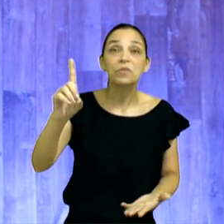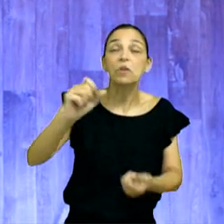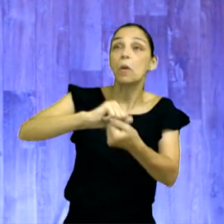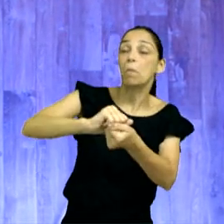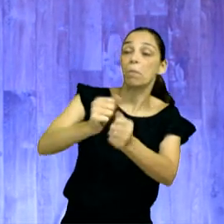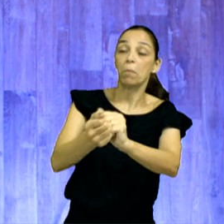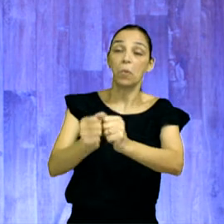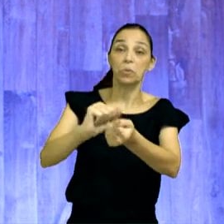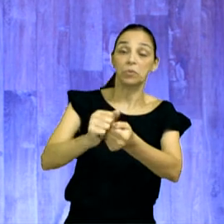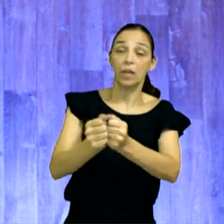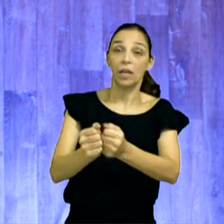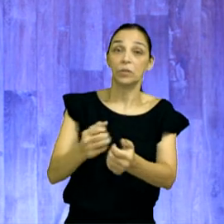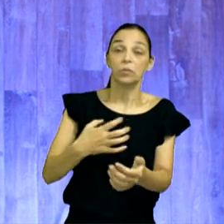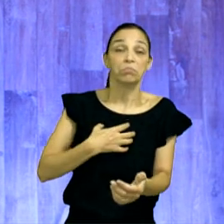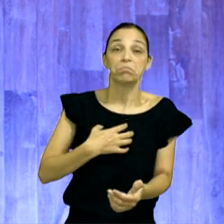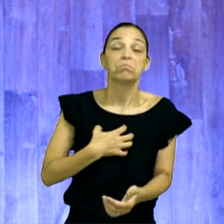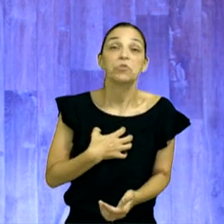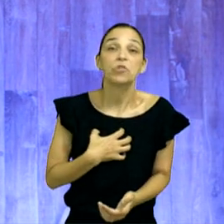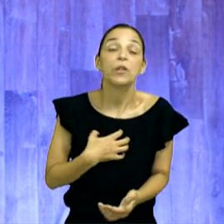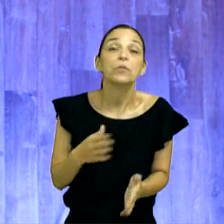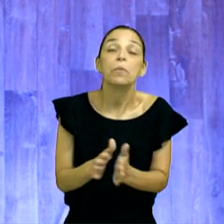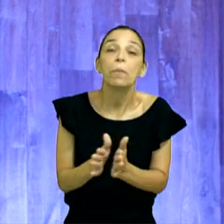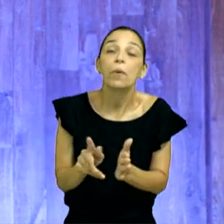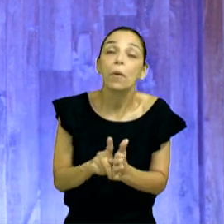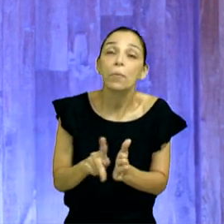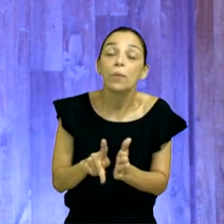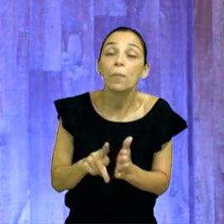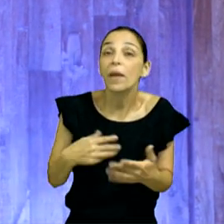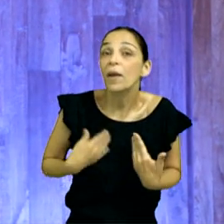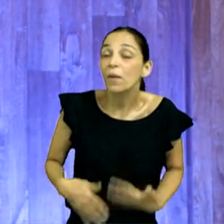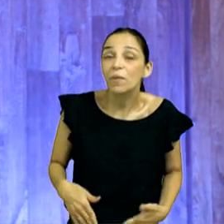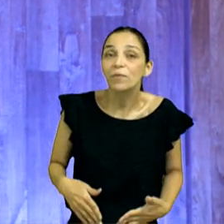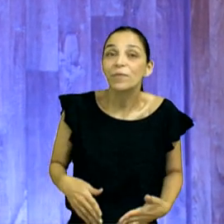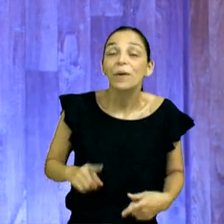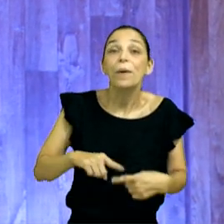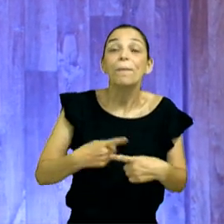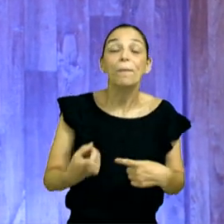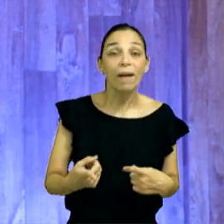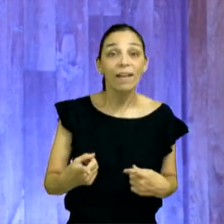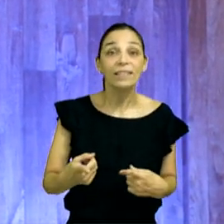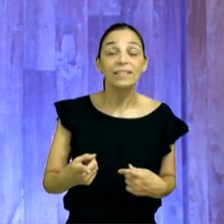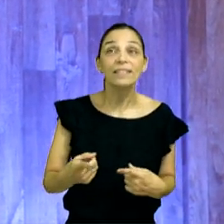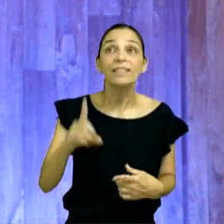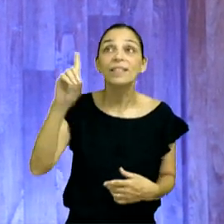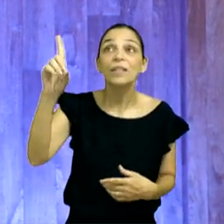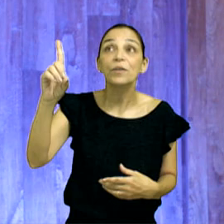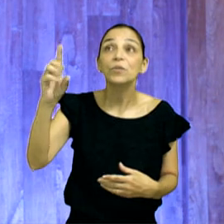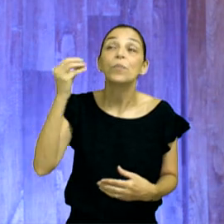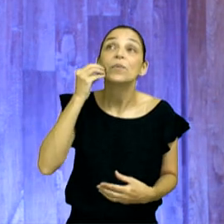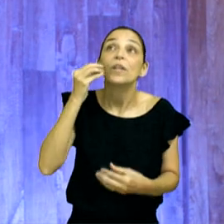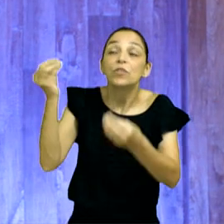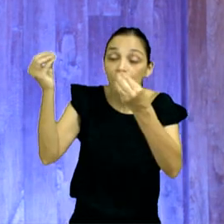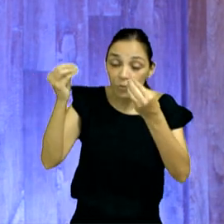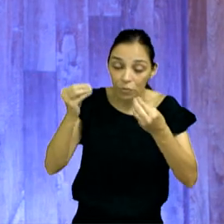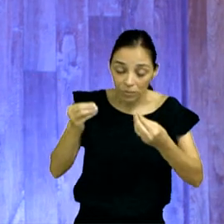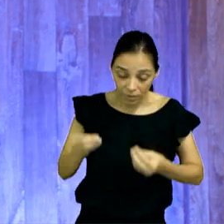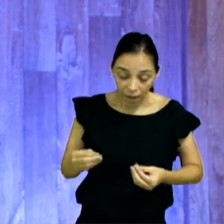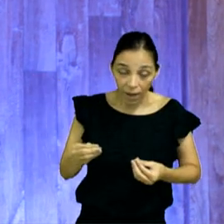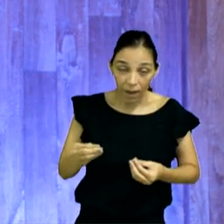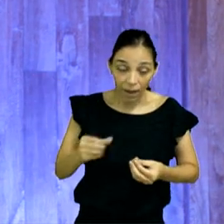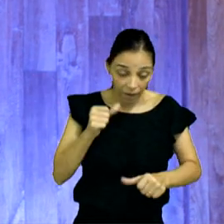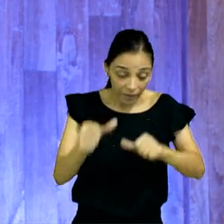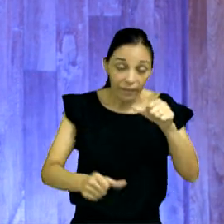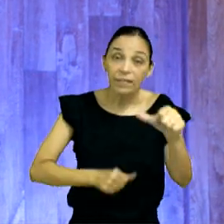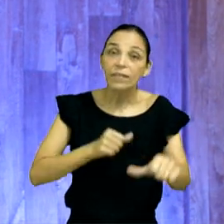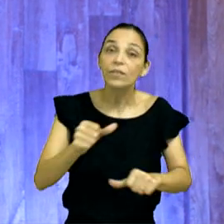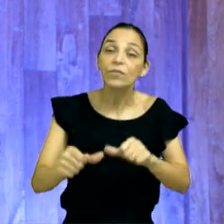nosso jeito, muitas vezes, a oportunidade que ele nos dá, é para nós sermos moldados, nós sermos transformados,